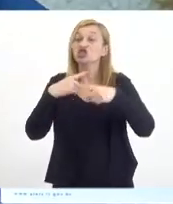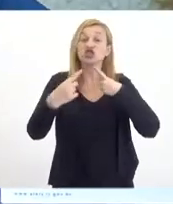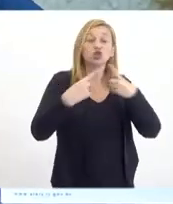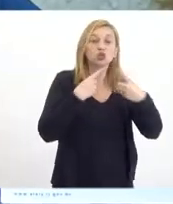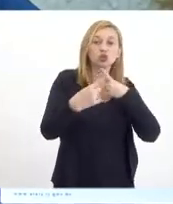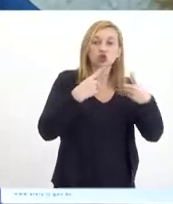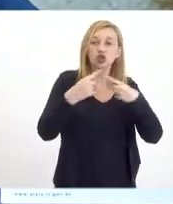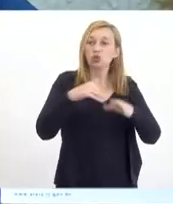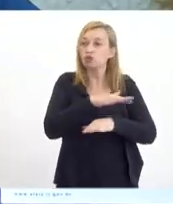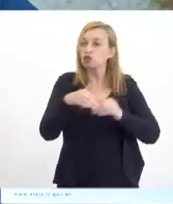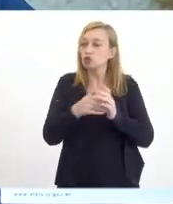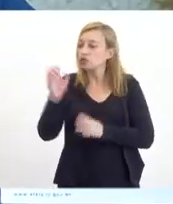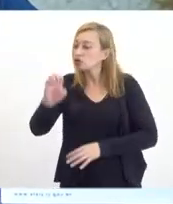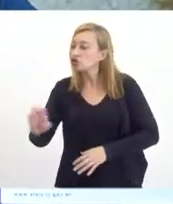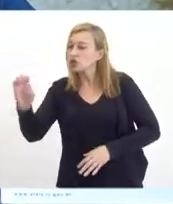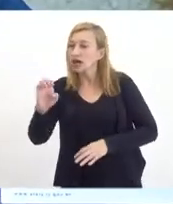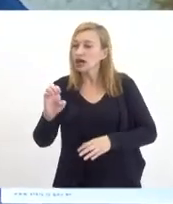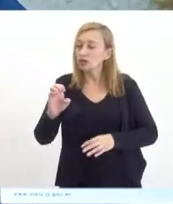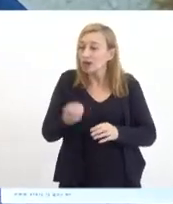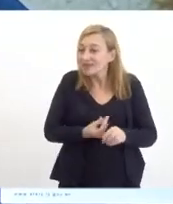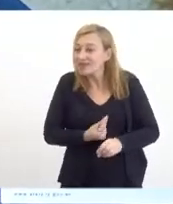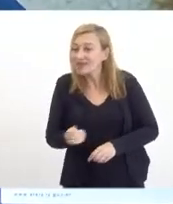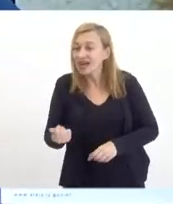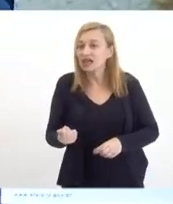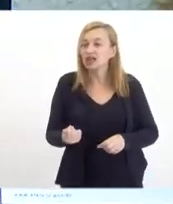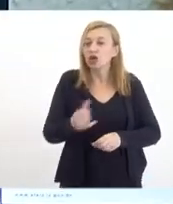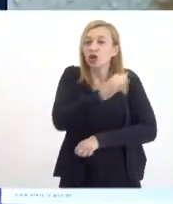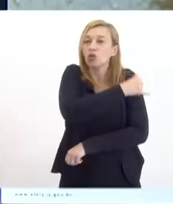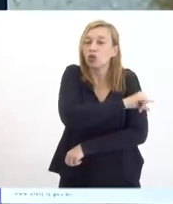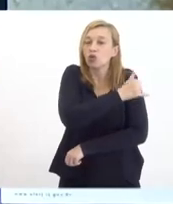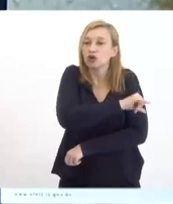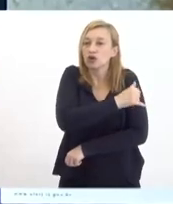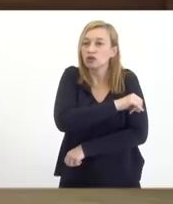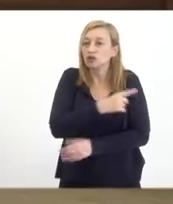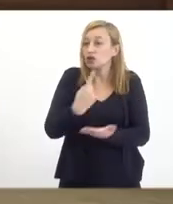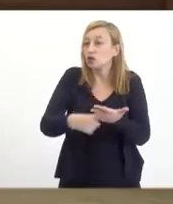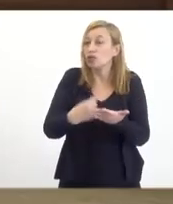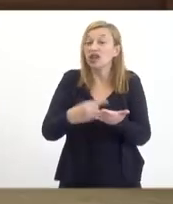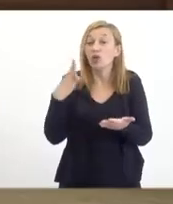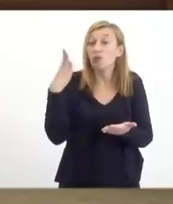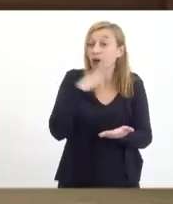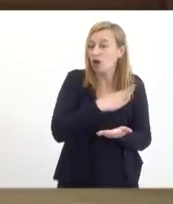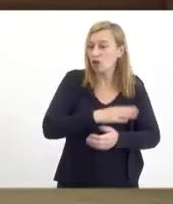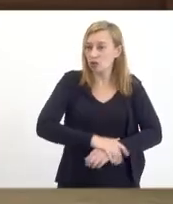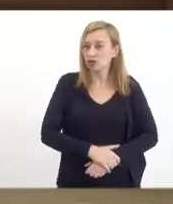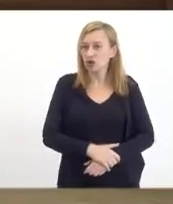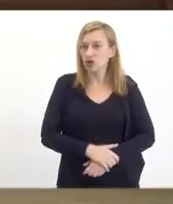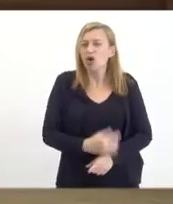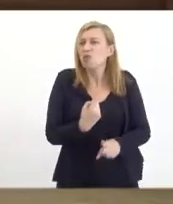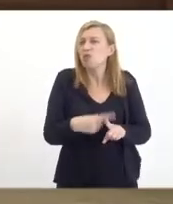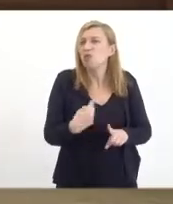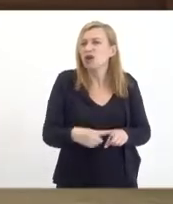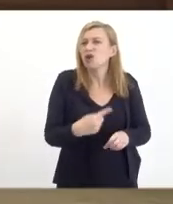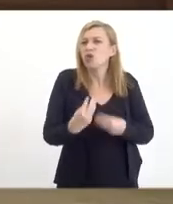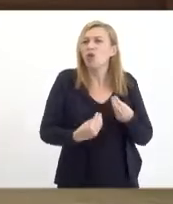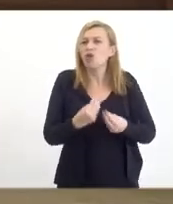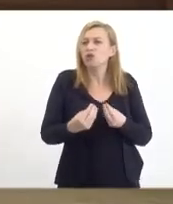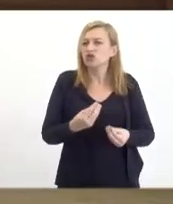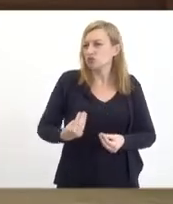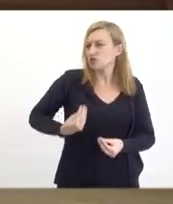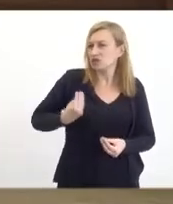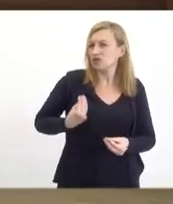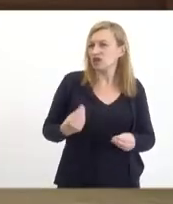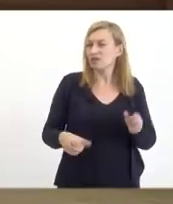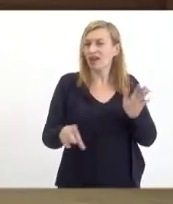saída. O Rio vai ter que propor um mau acordo, porque da forma que está a legislação,